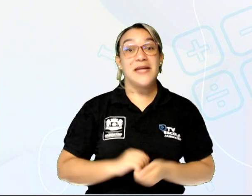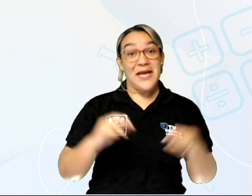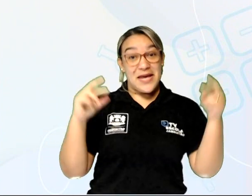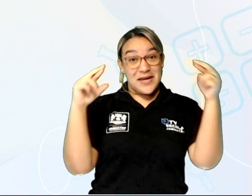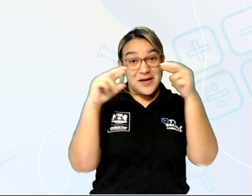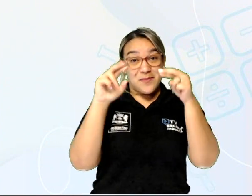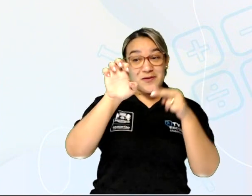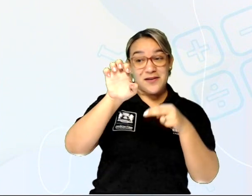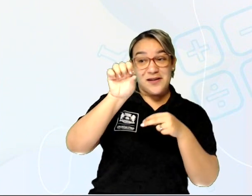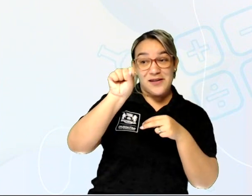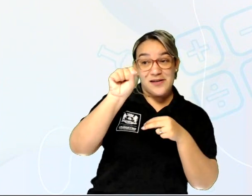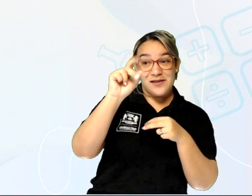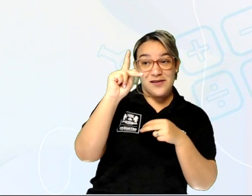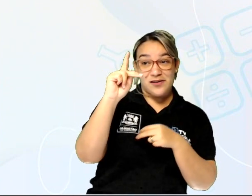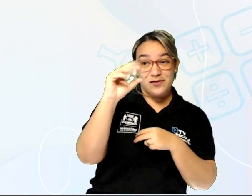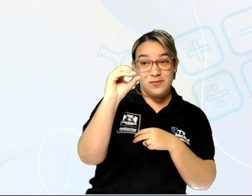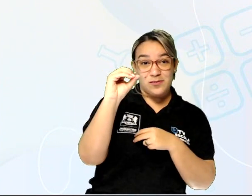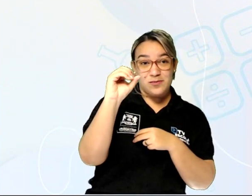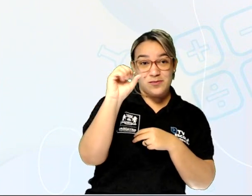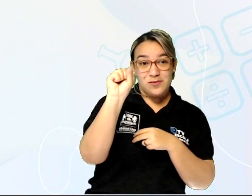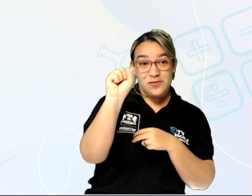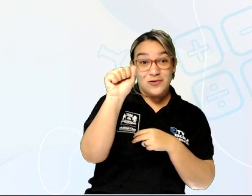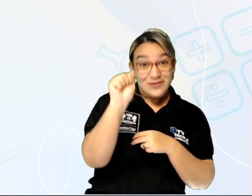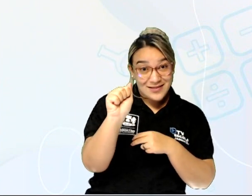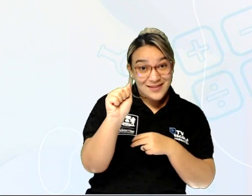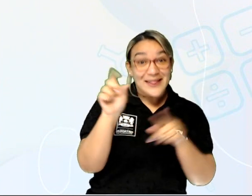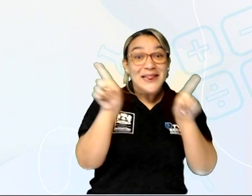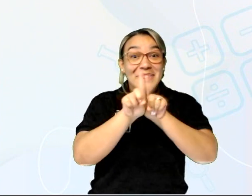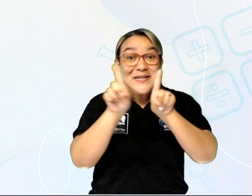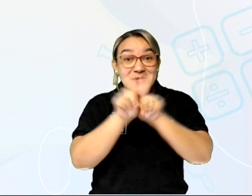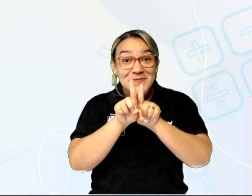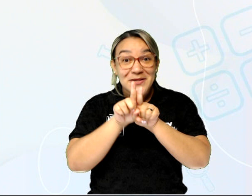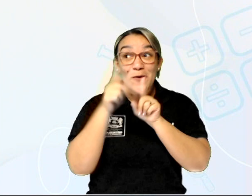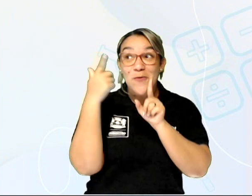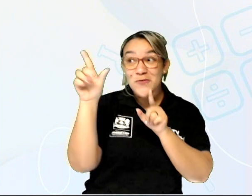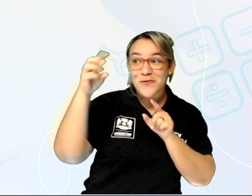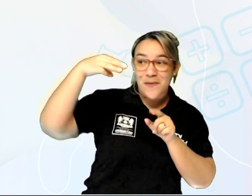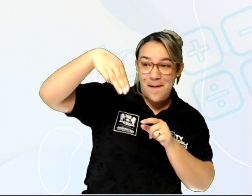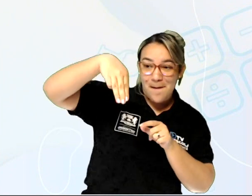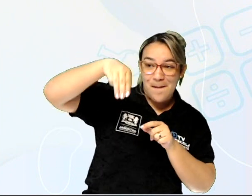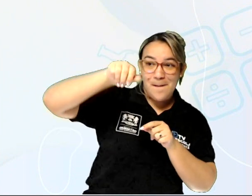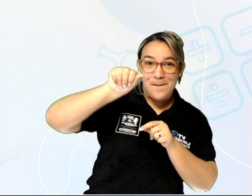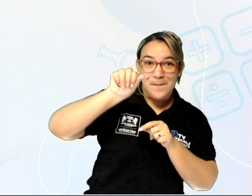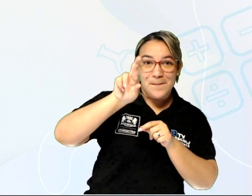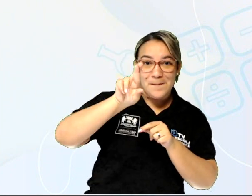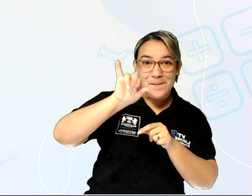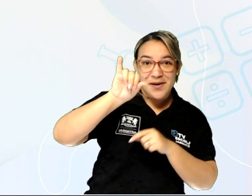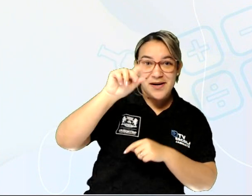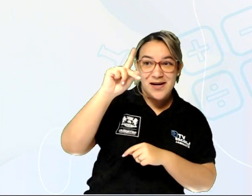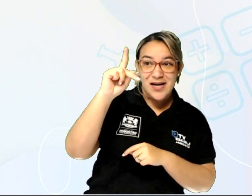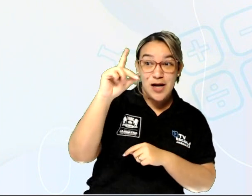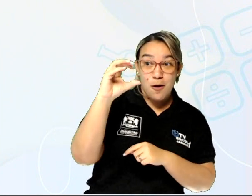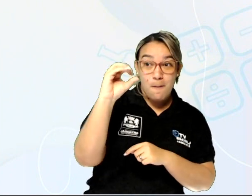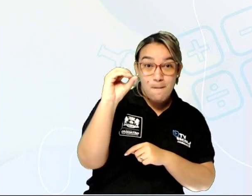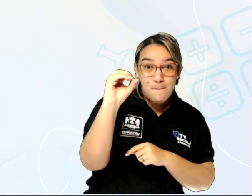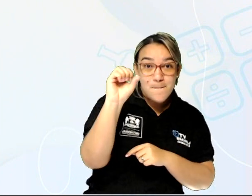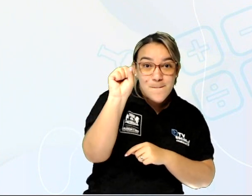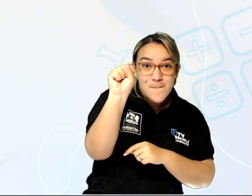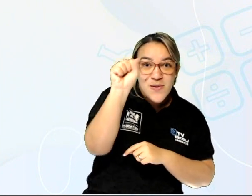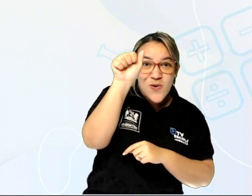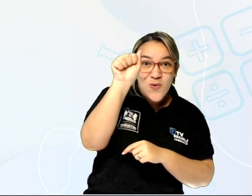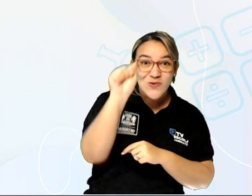esposa. E também rima com mariposa. Olha só o finalzinho, como parece.